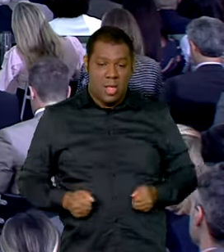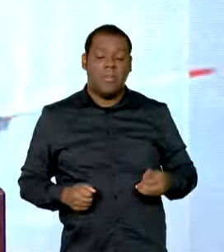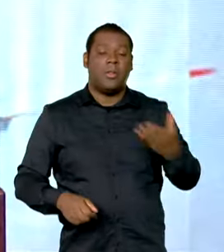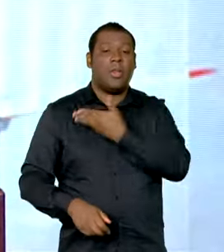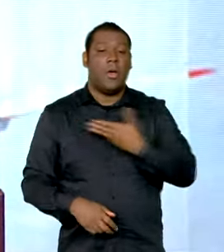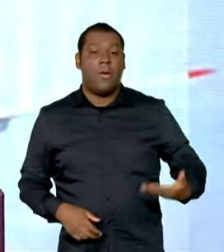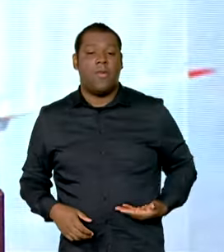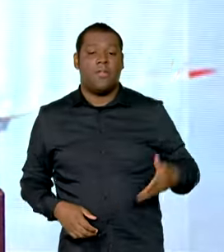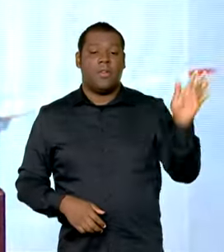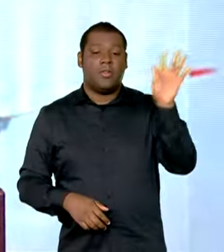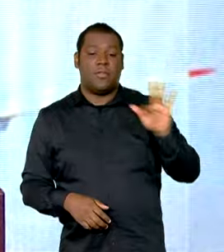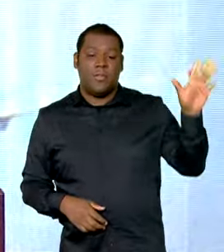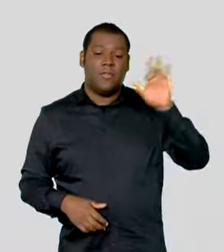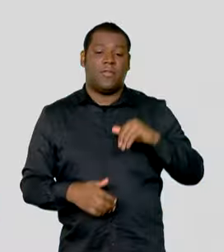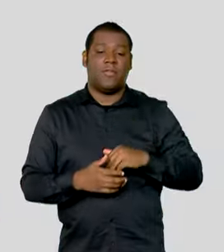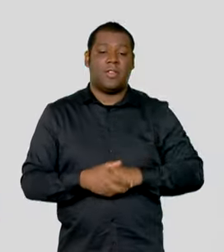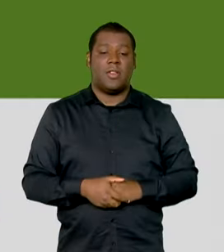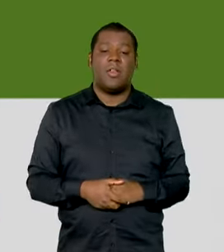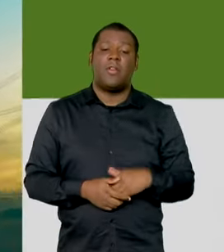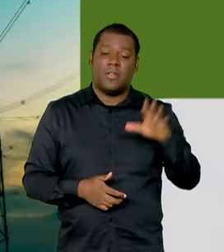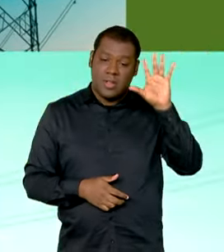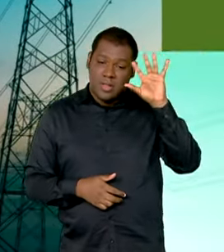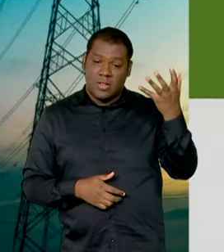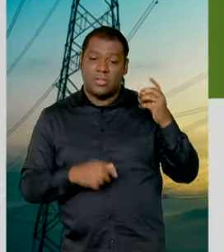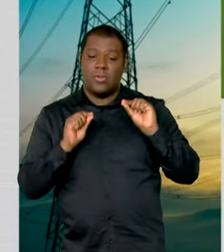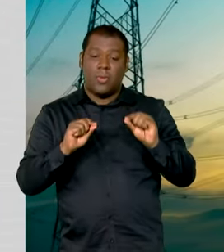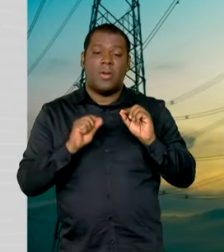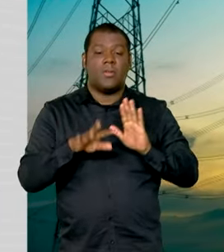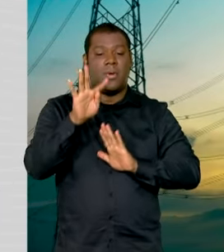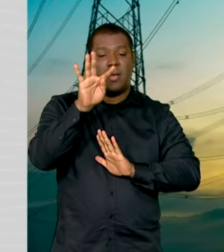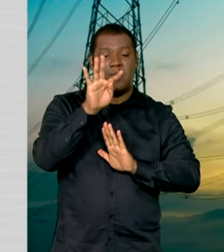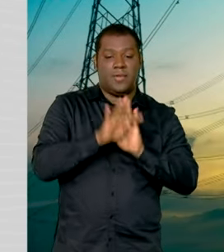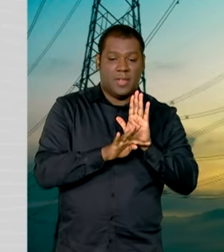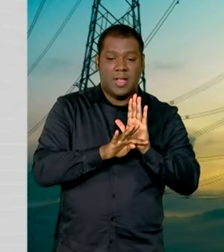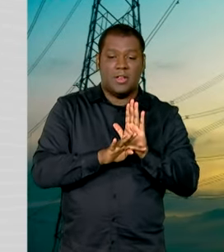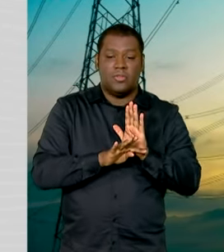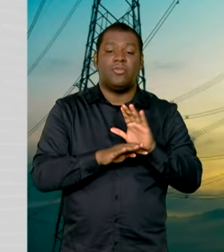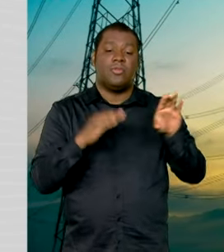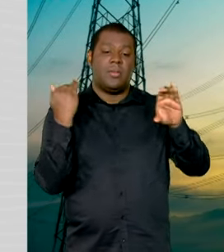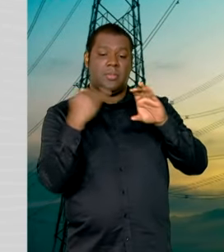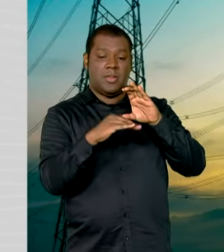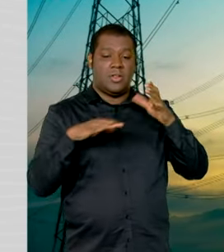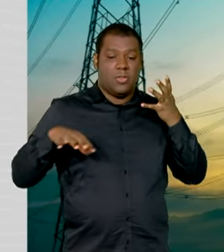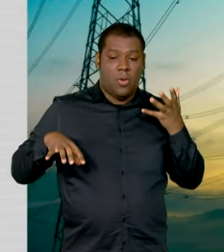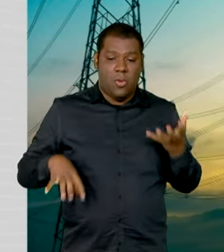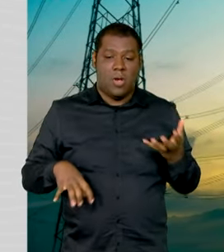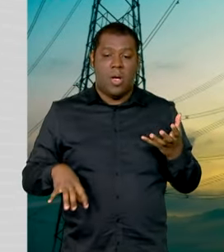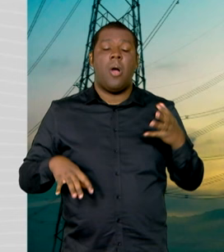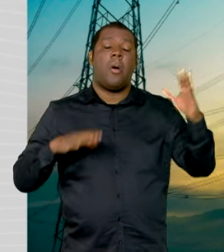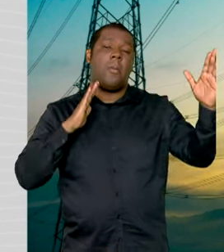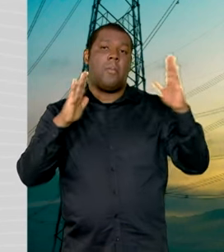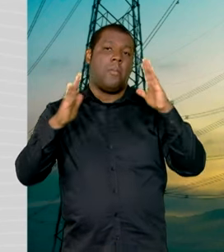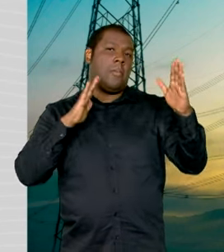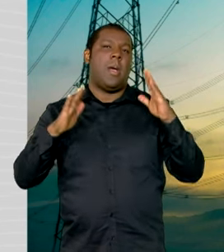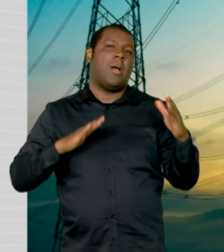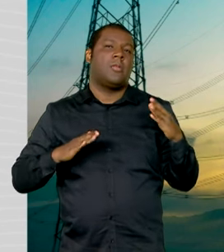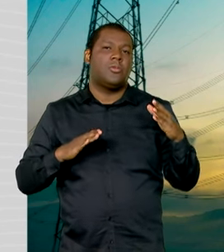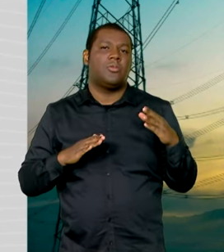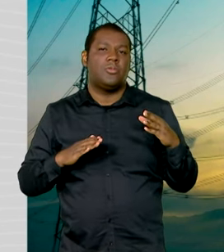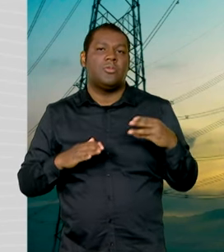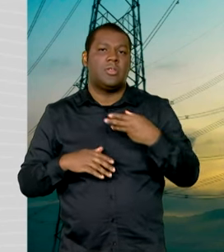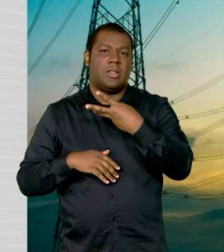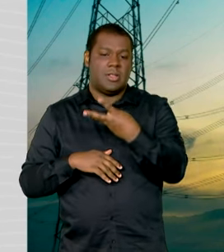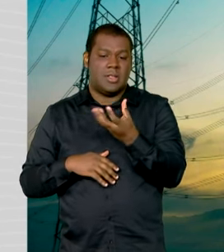prorrogar os subsídios para o setor. O texto da medida provisória enviada ao Congresso concede prazo adicional de 36